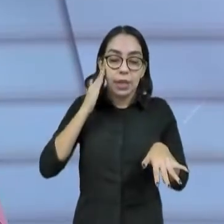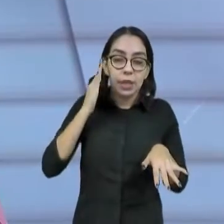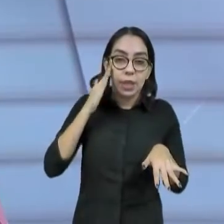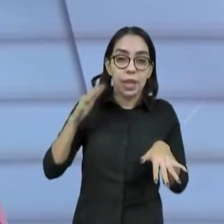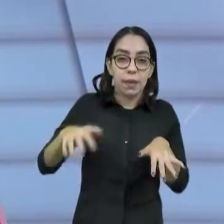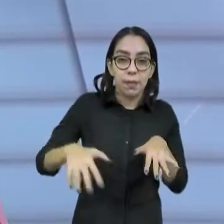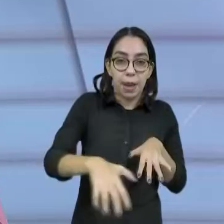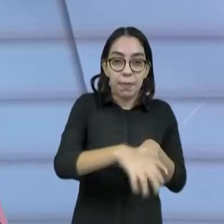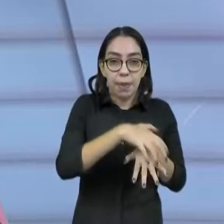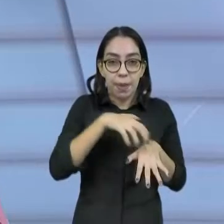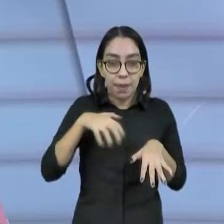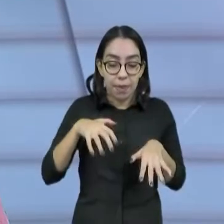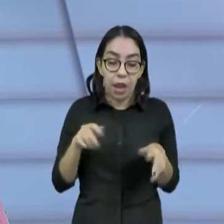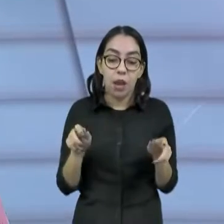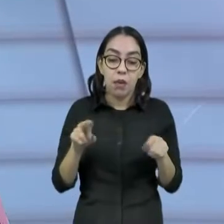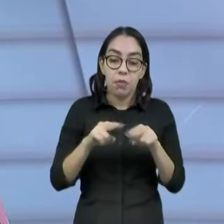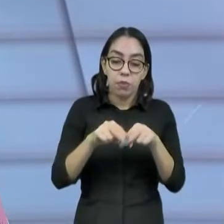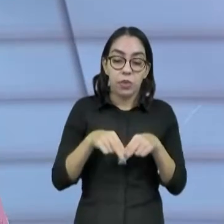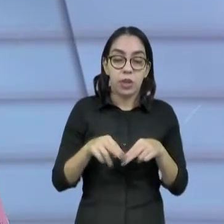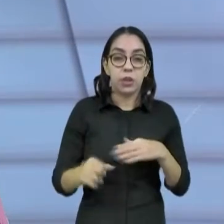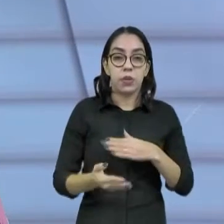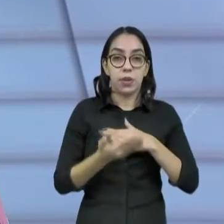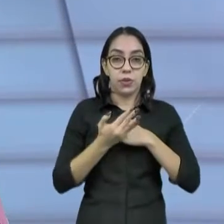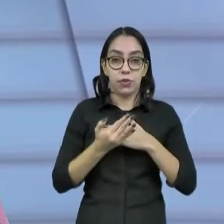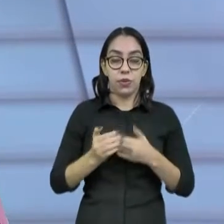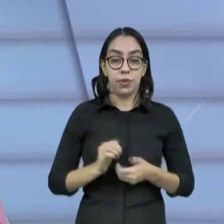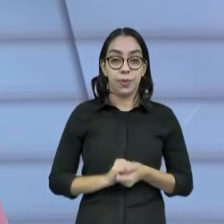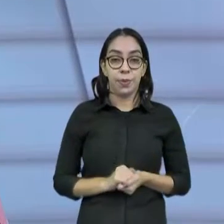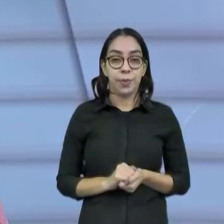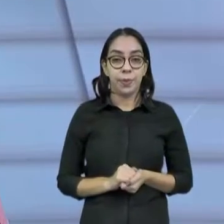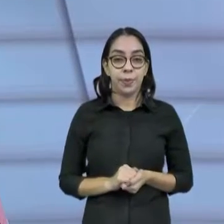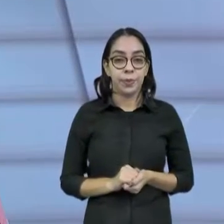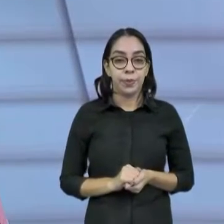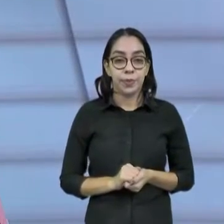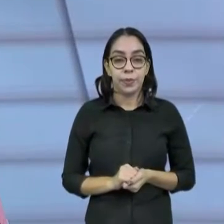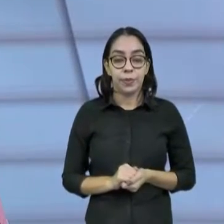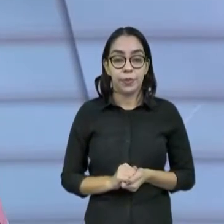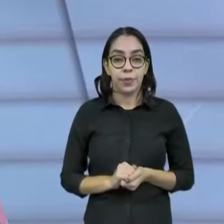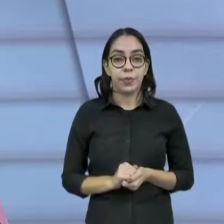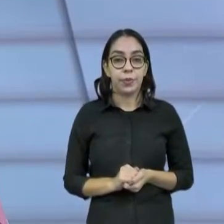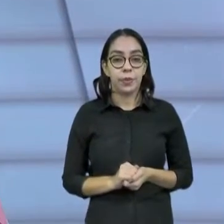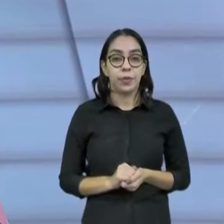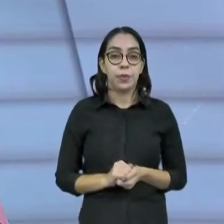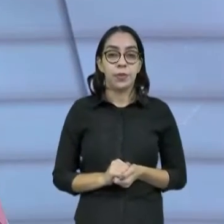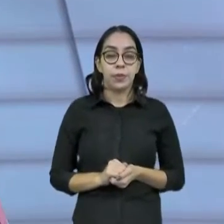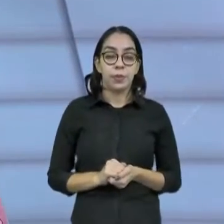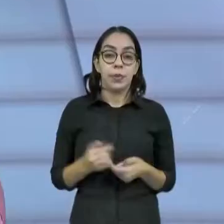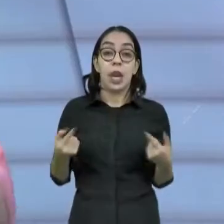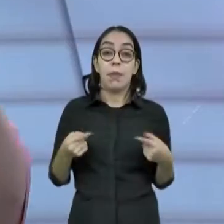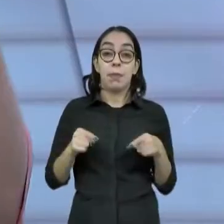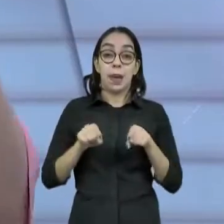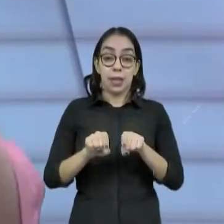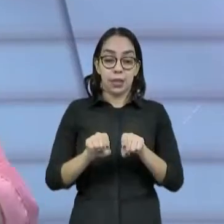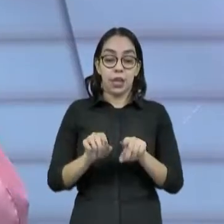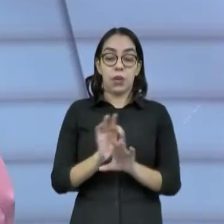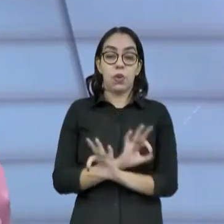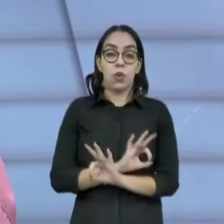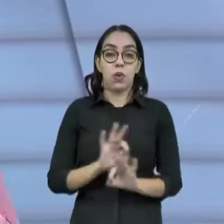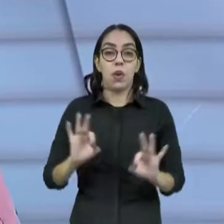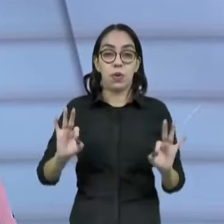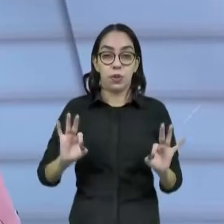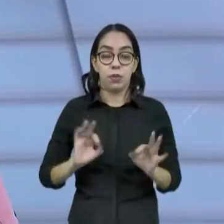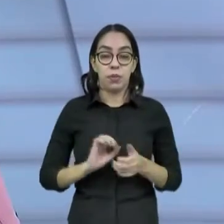ação bem embasada, né? E eles têm sido grandes parceiros também para a chegada dessa